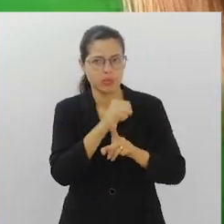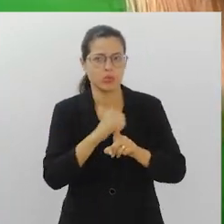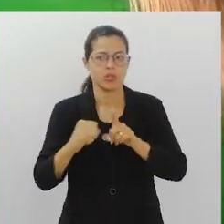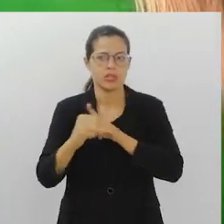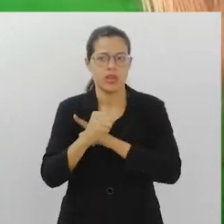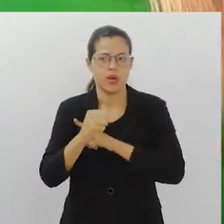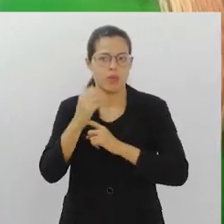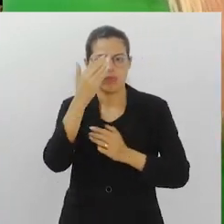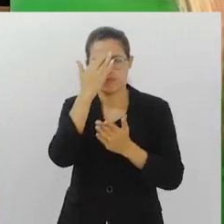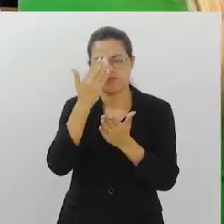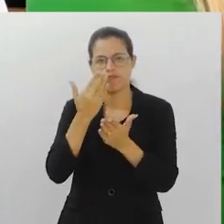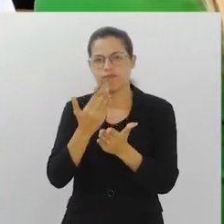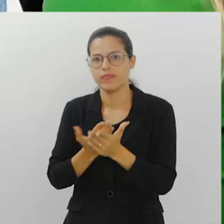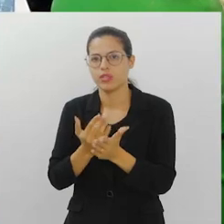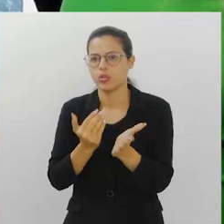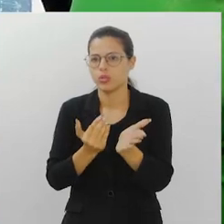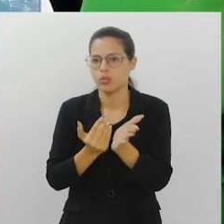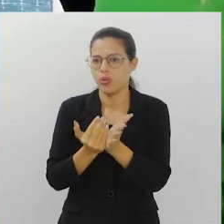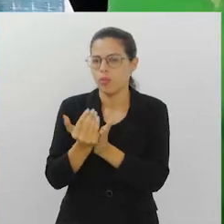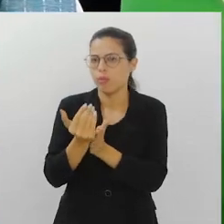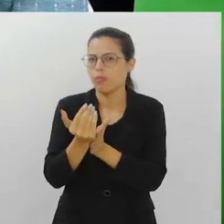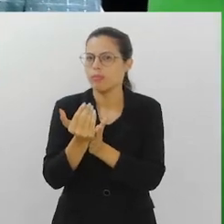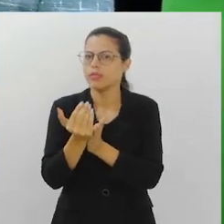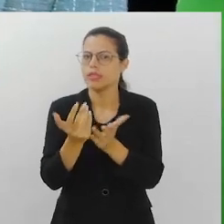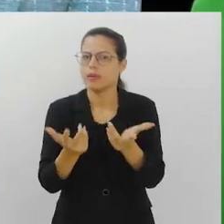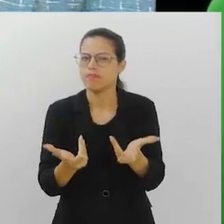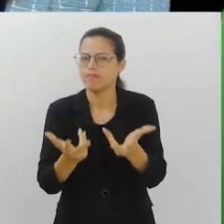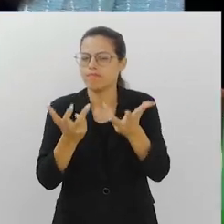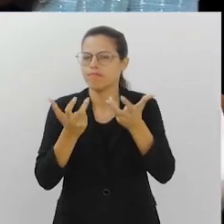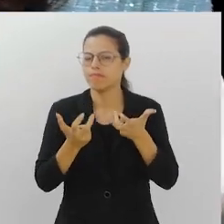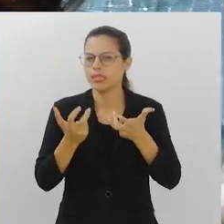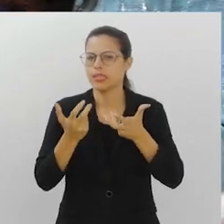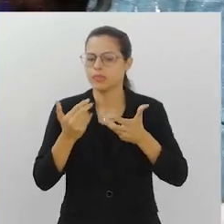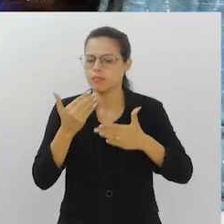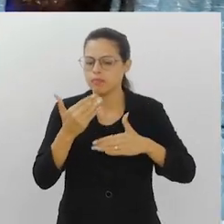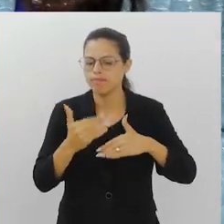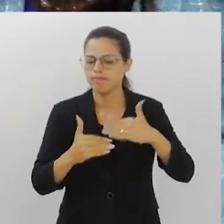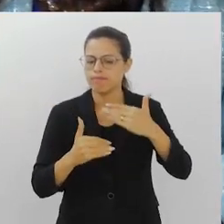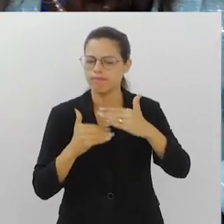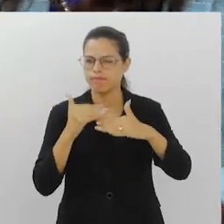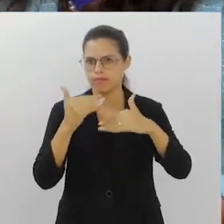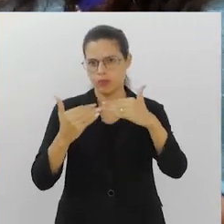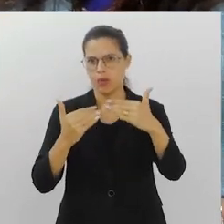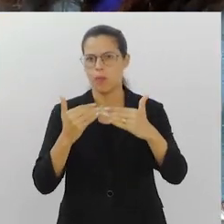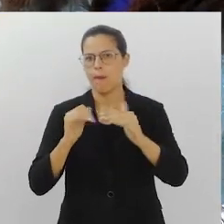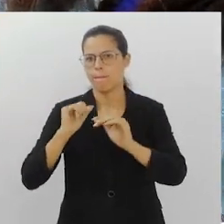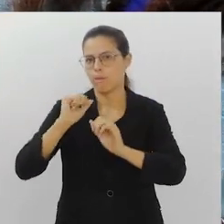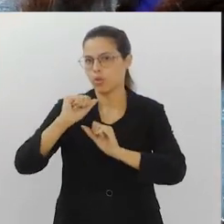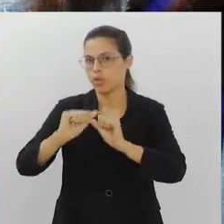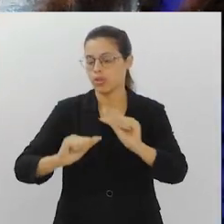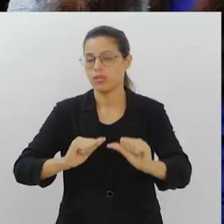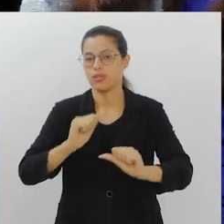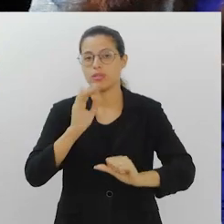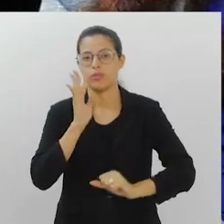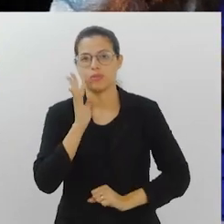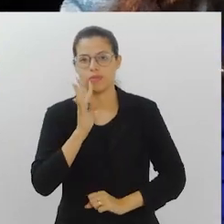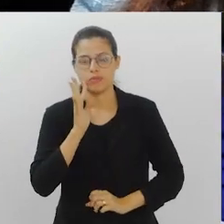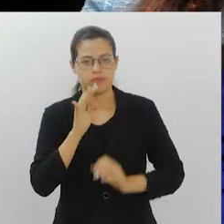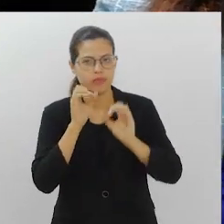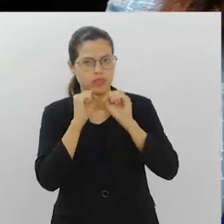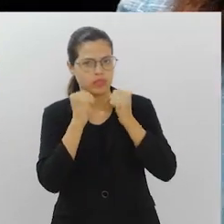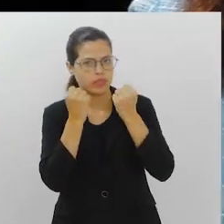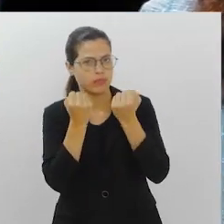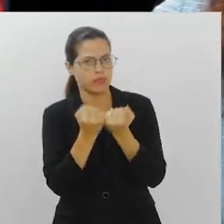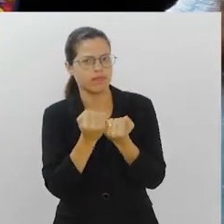social, eu acho, na verdade, que a gente começa a já ver, mesmo que pequeno, uma certa modificação. E o legal da